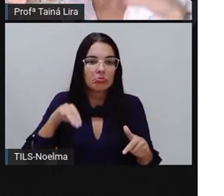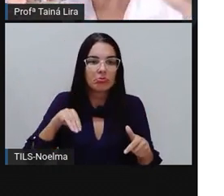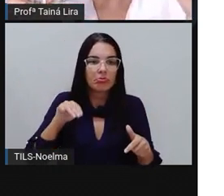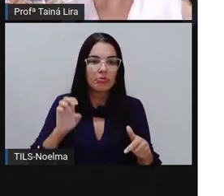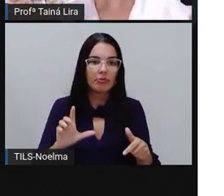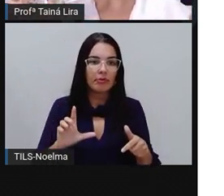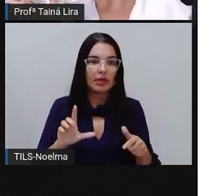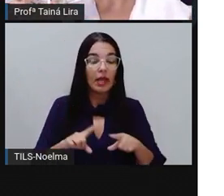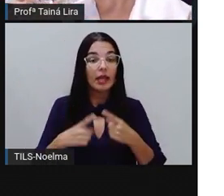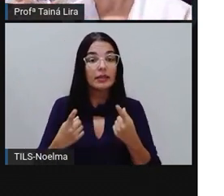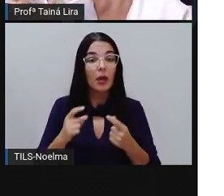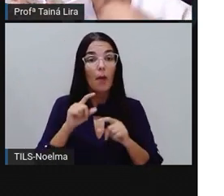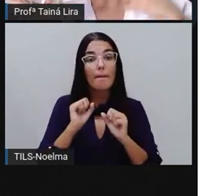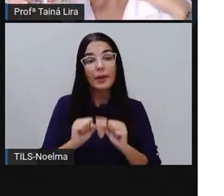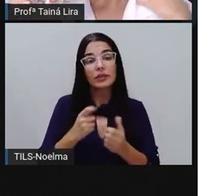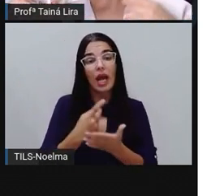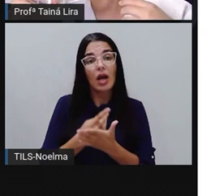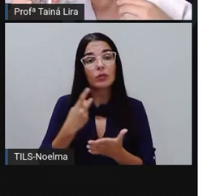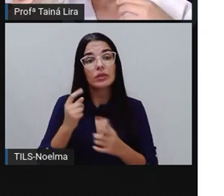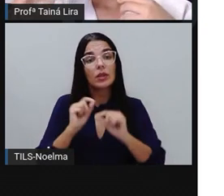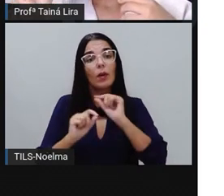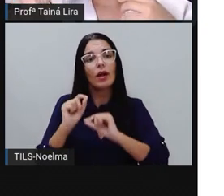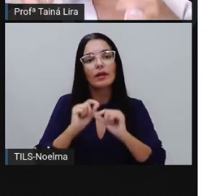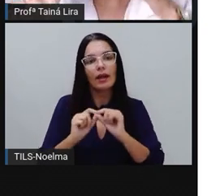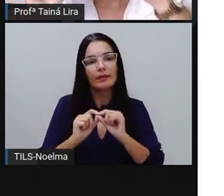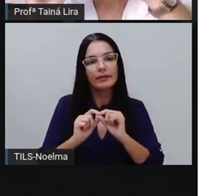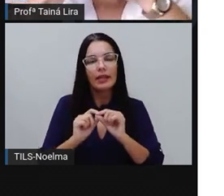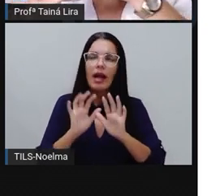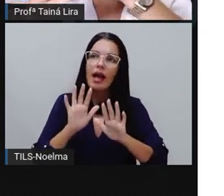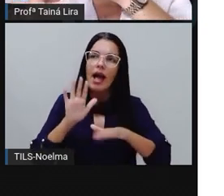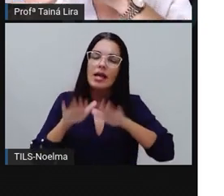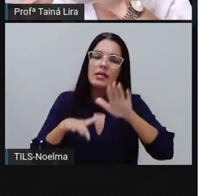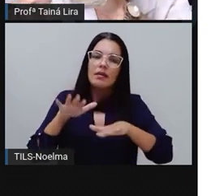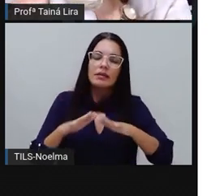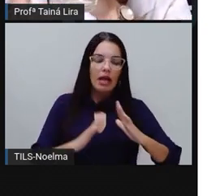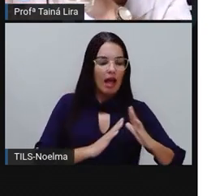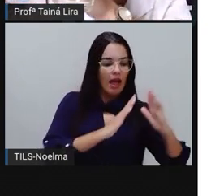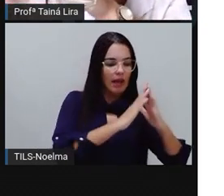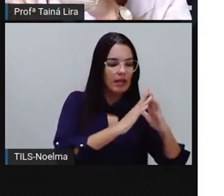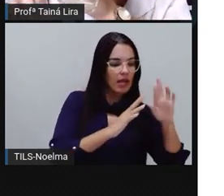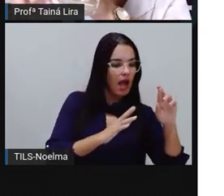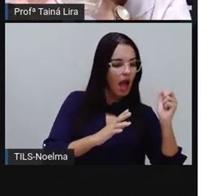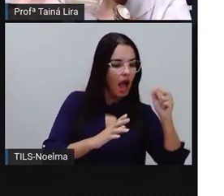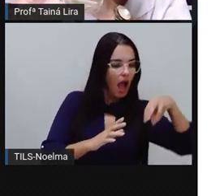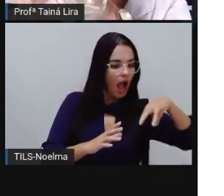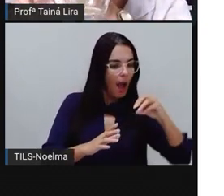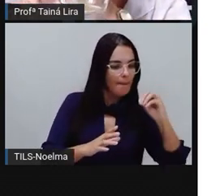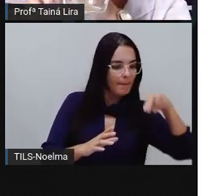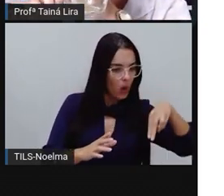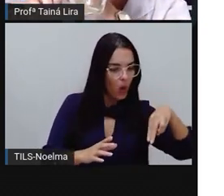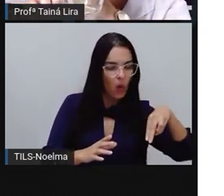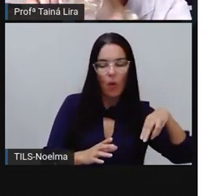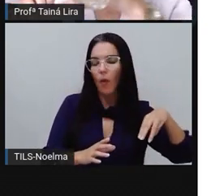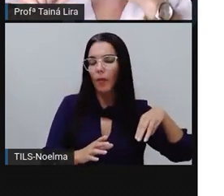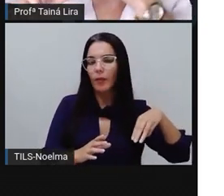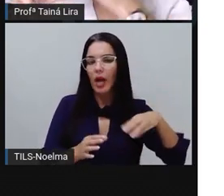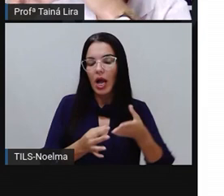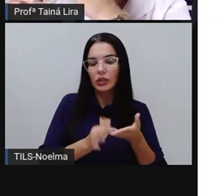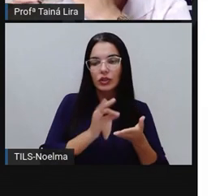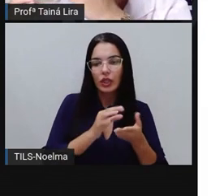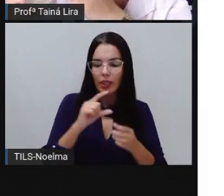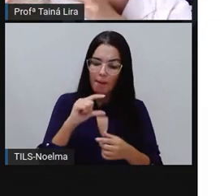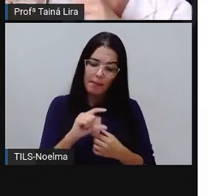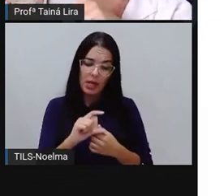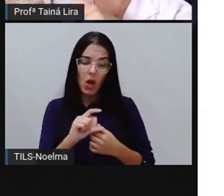aí, o que que pode ter acontecido, pró, de repente? Na casa, né, de Ramon, a xícara que Ramon usou foi uma